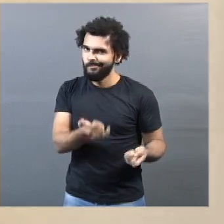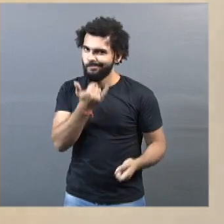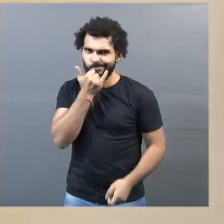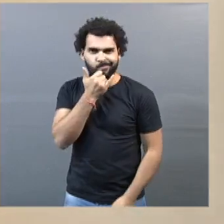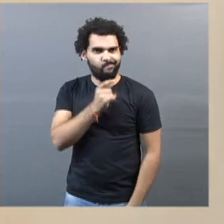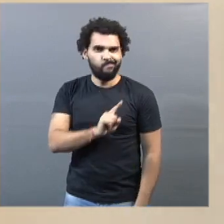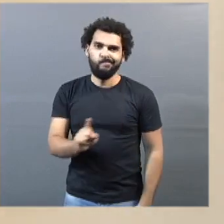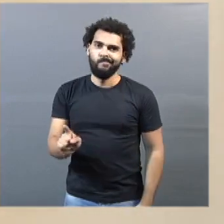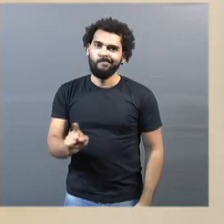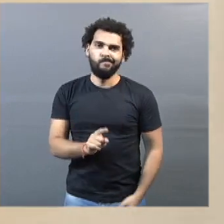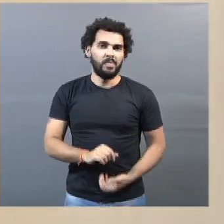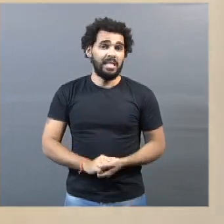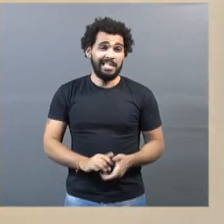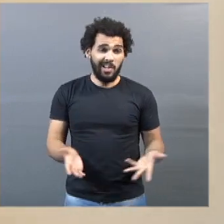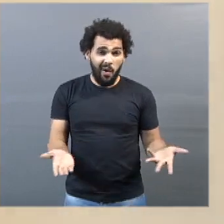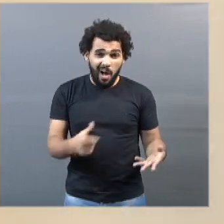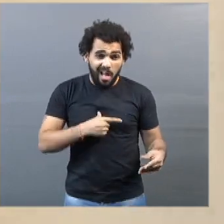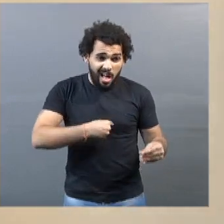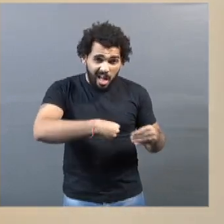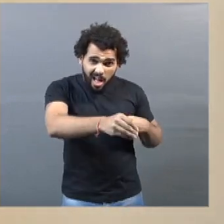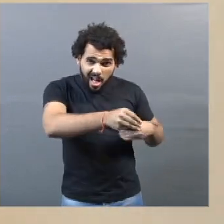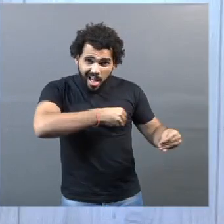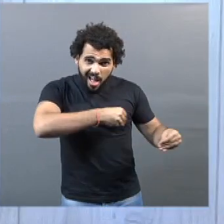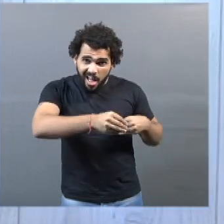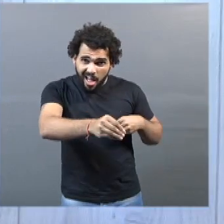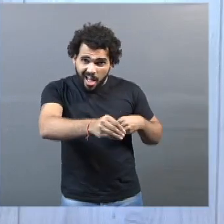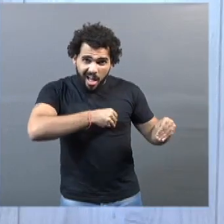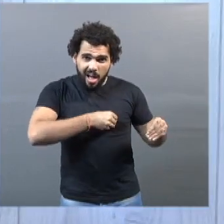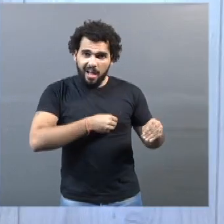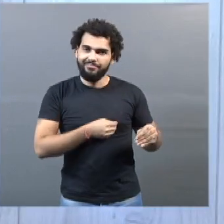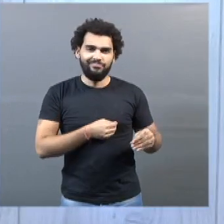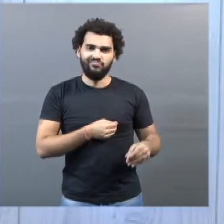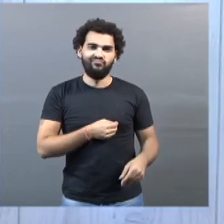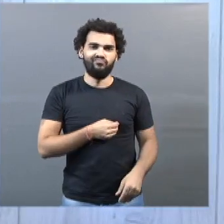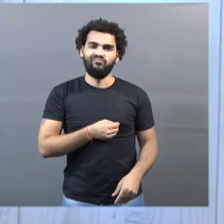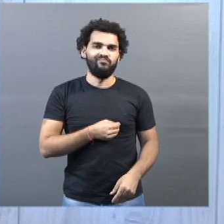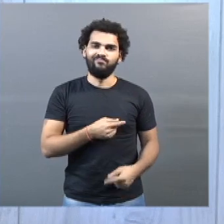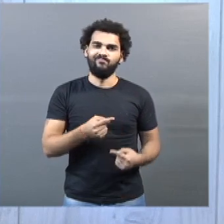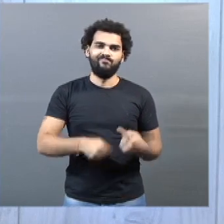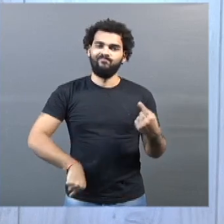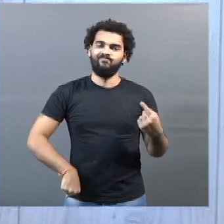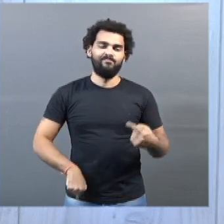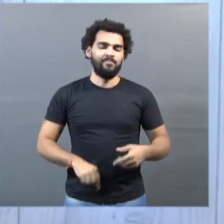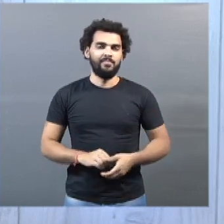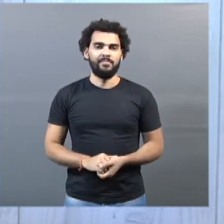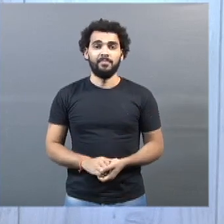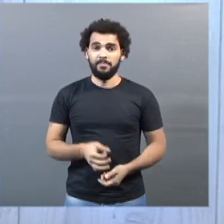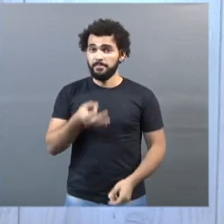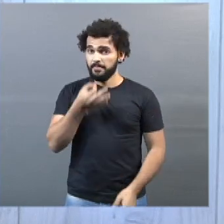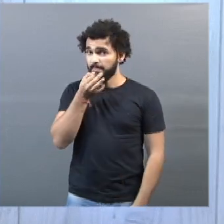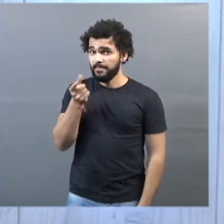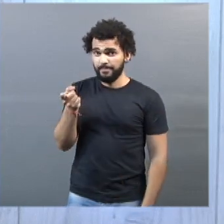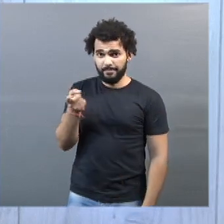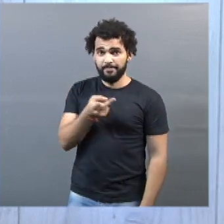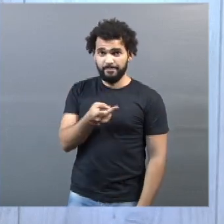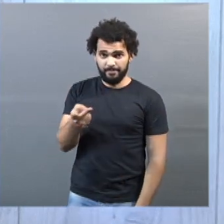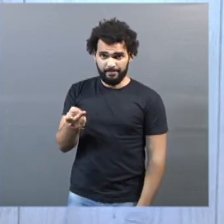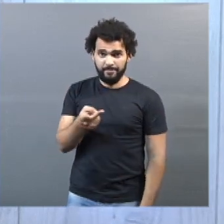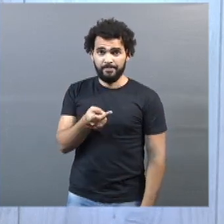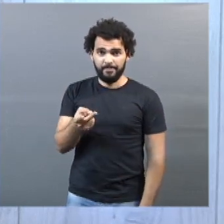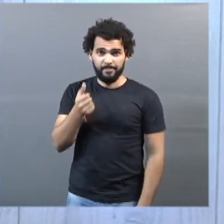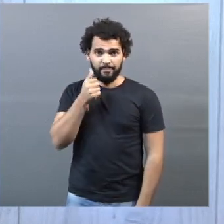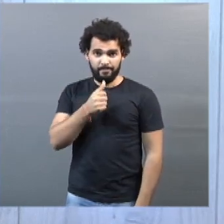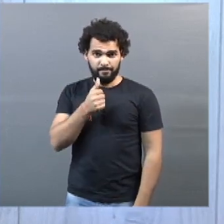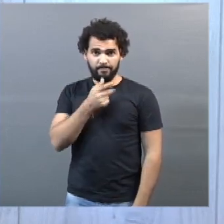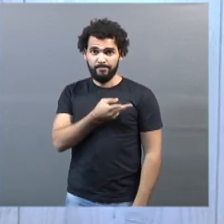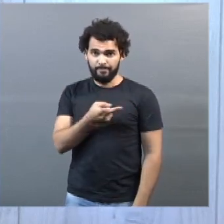fazer essa flexibilização da quarentena. Bom, nós ouvimos, então, a opinião da Tânia e da Neide,